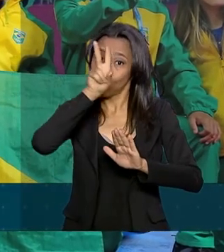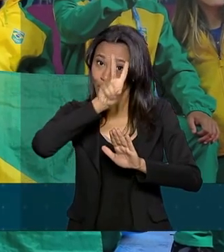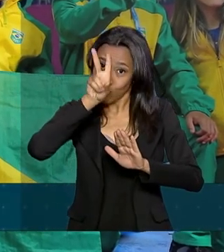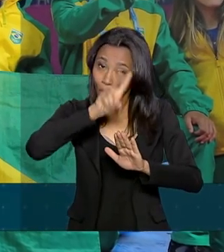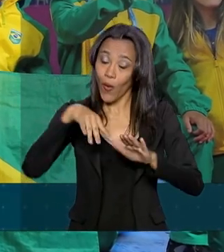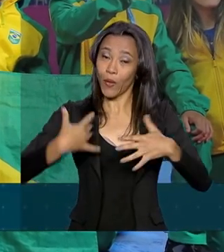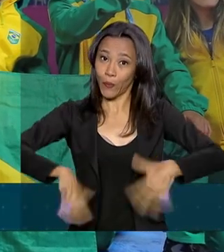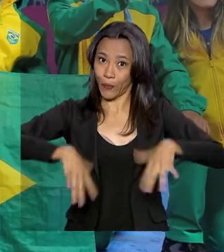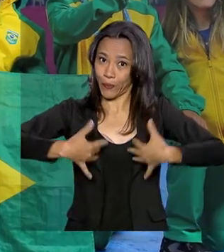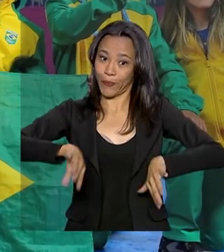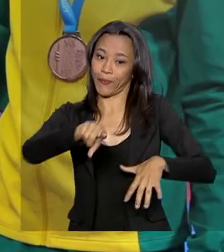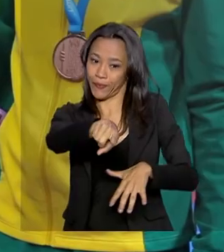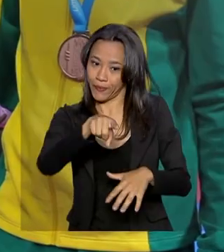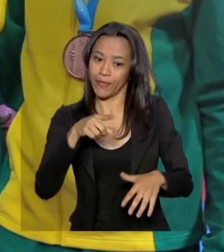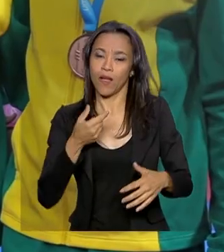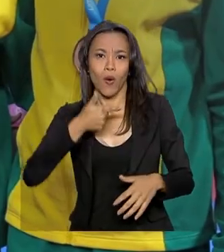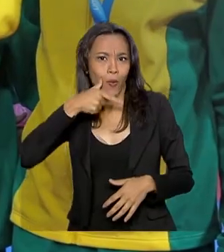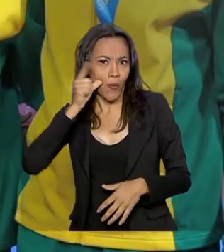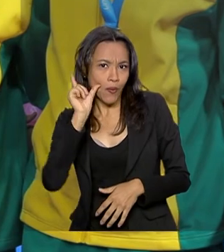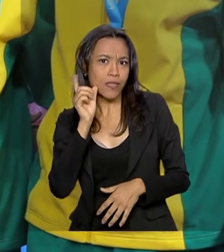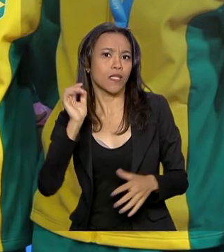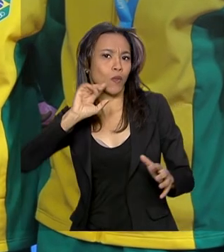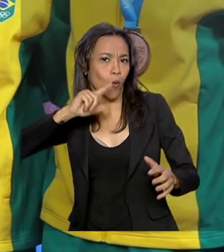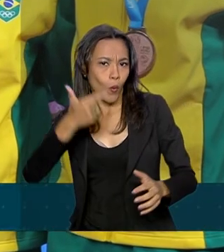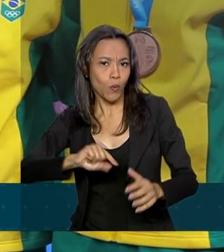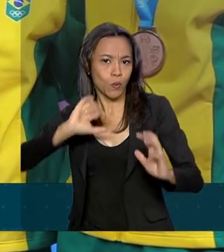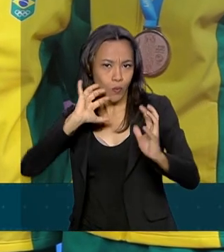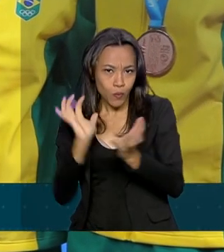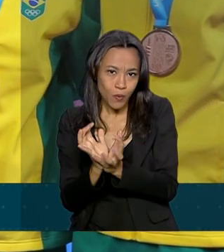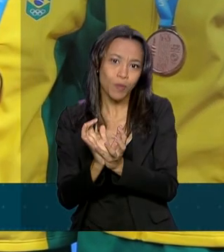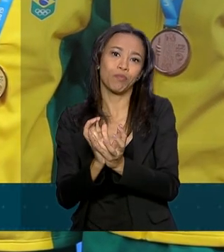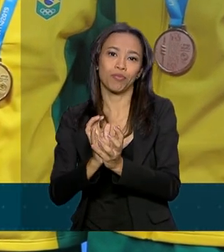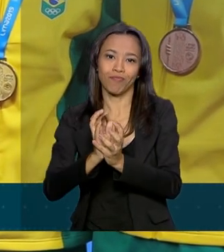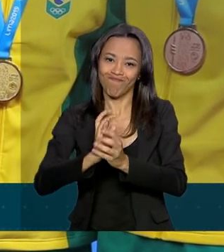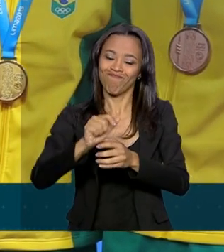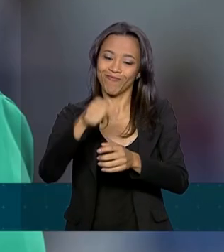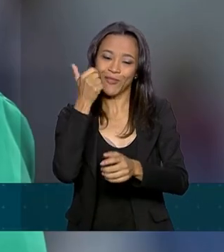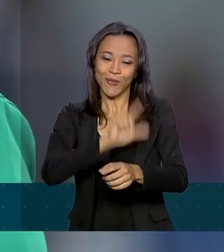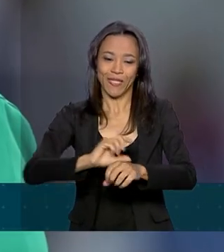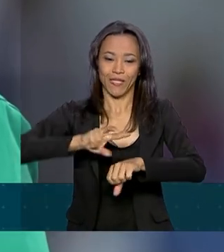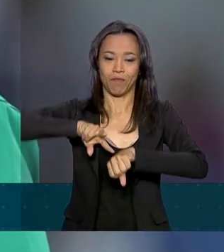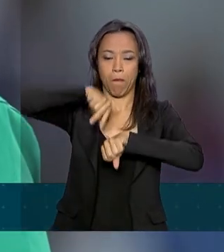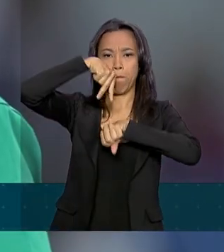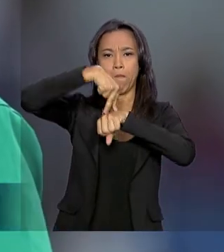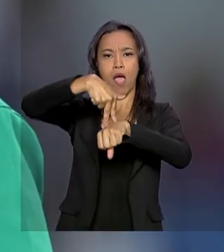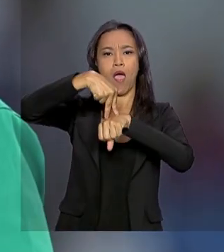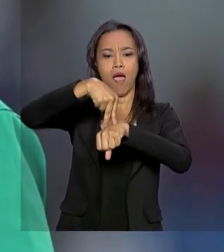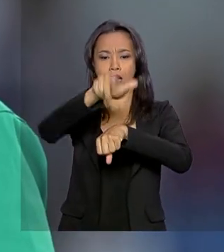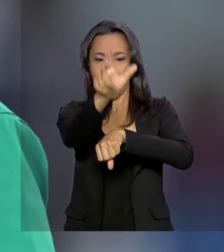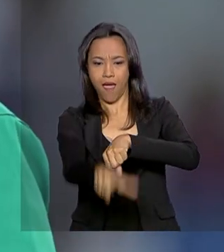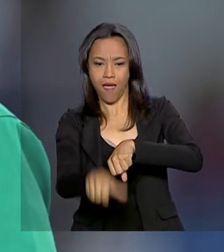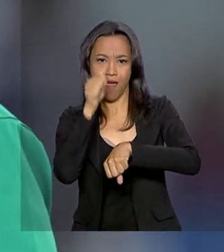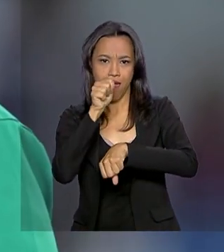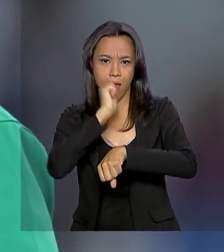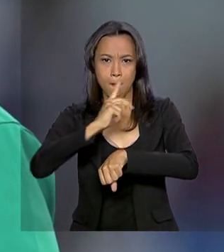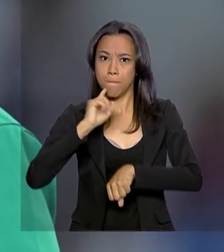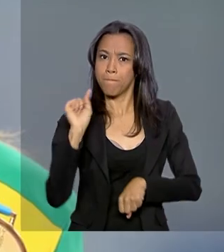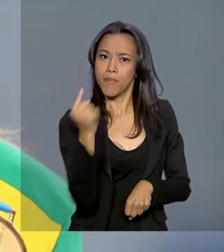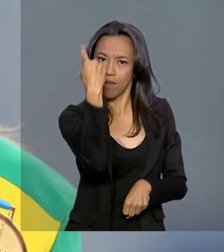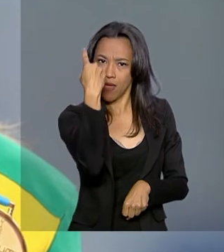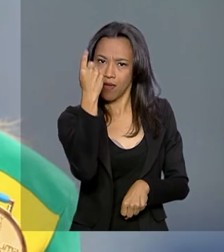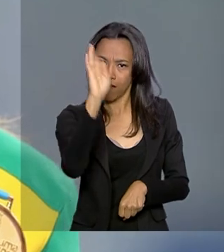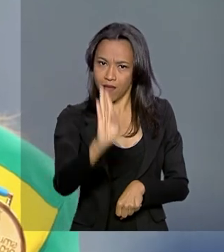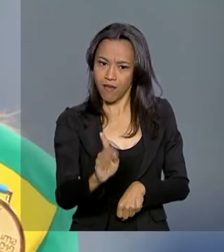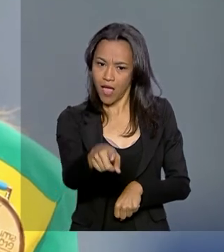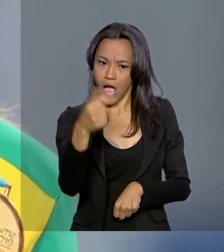Pan 2019. Ontem, mais um grupo de atletas subiu no pódio e Milena Titonelli foi a primeira brasileira